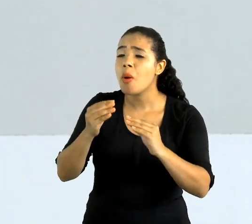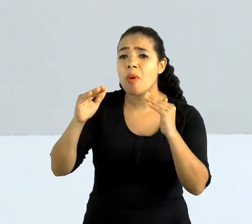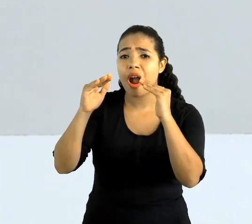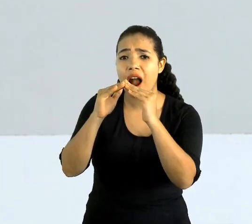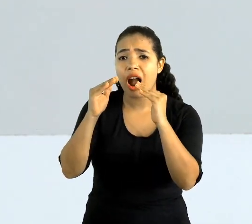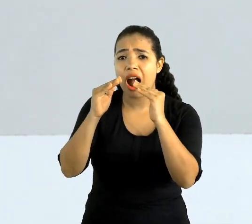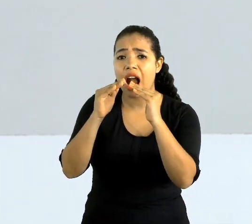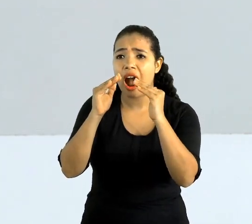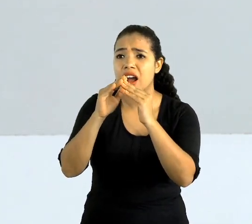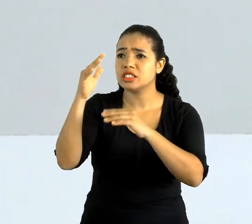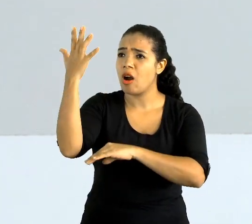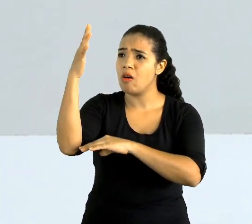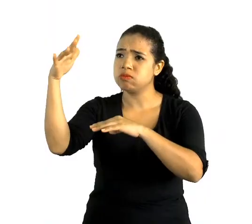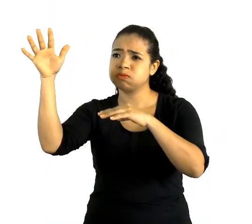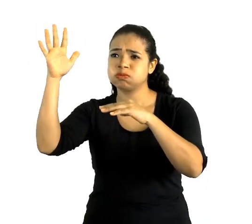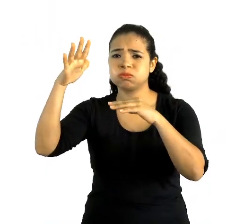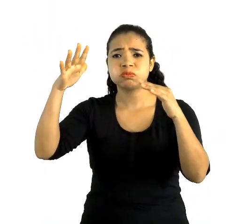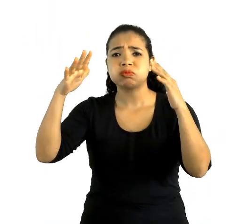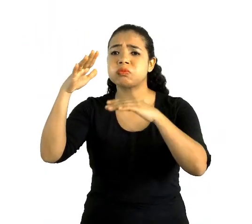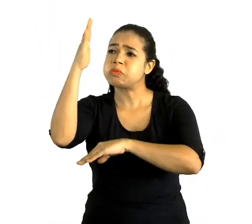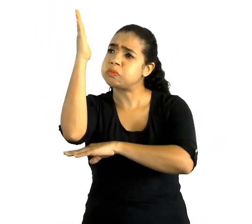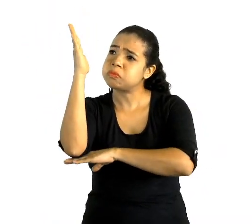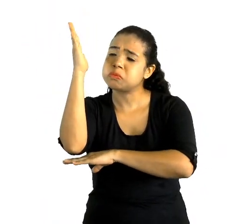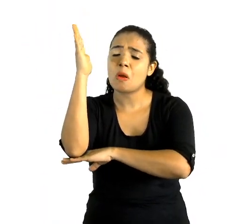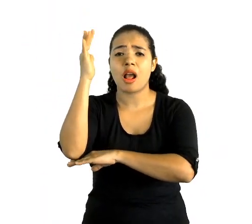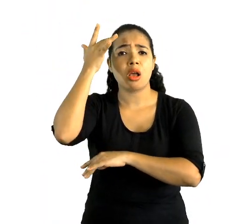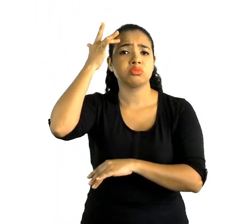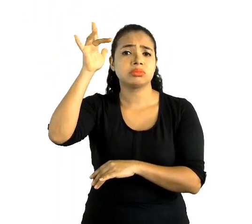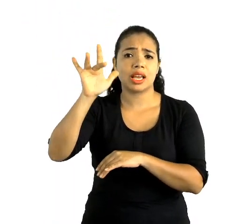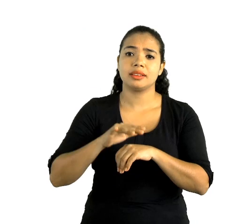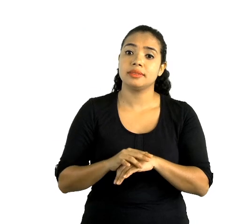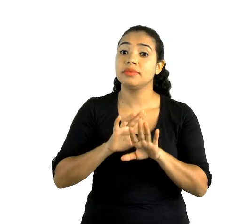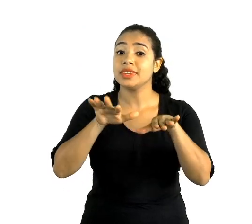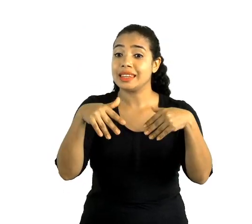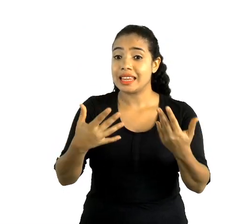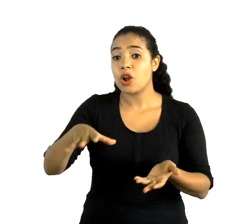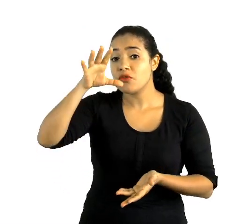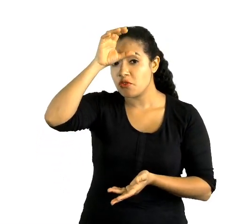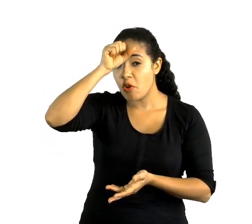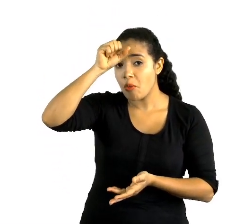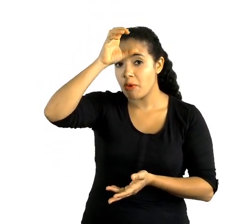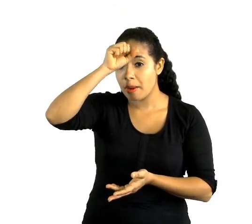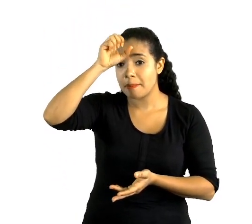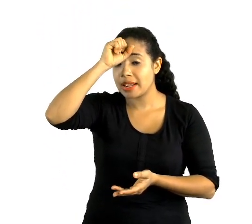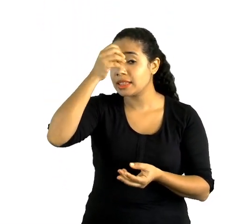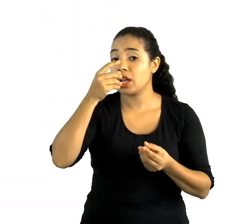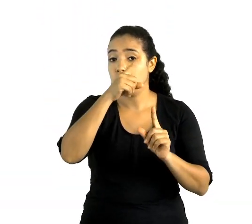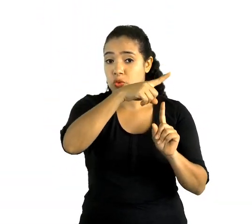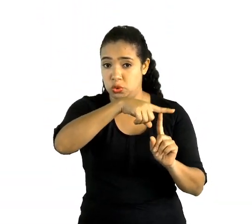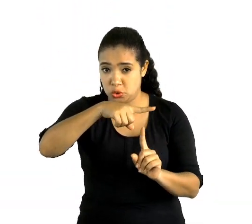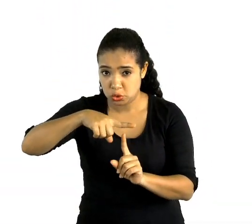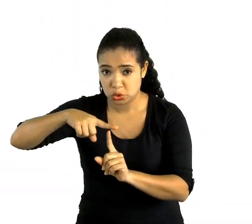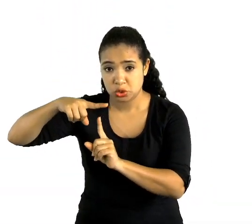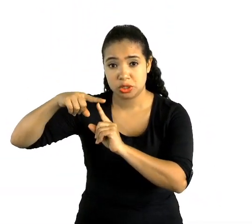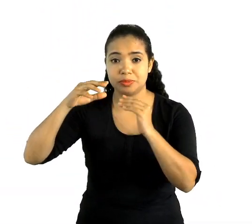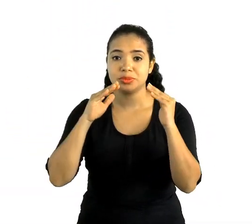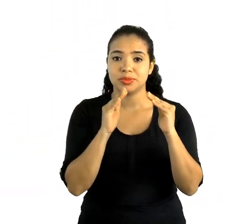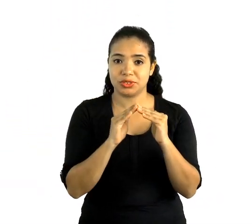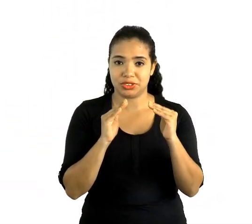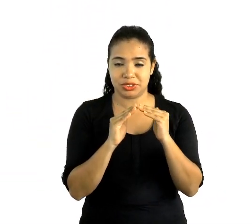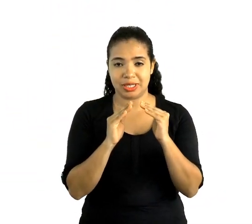e de sapé. Então, vamos aprender um pouco mais sobre os tipos de casas.